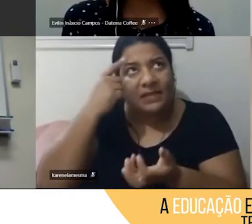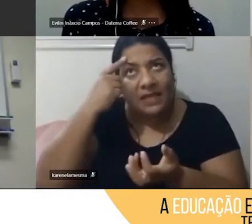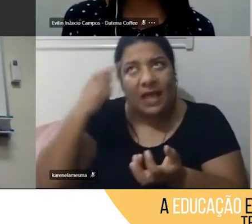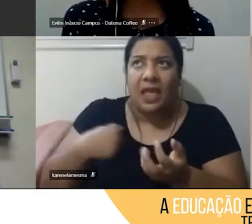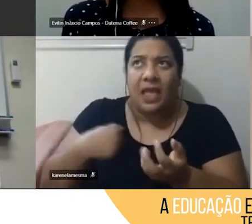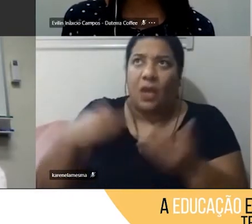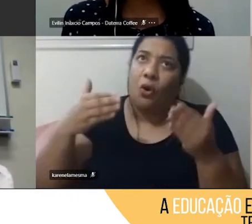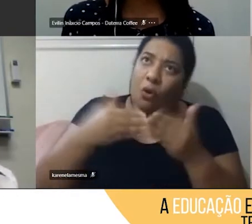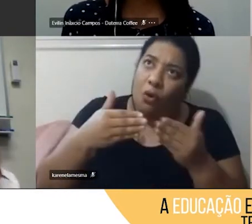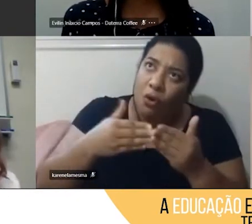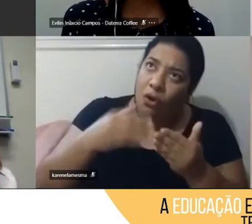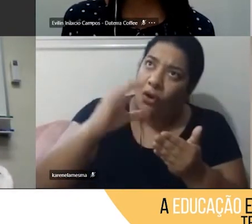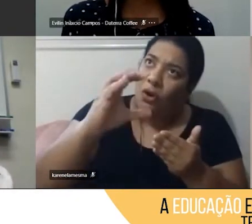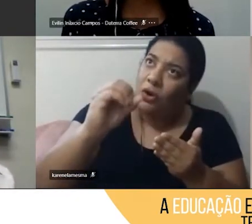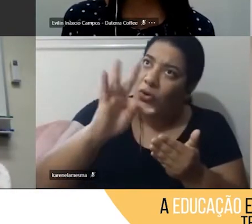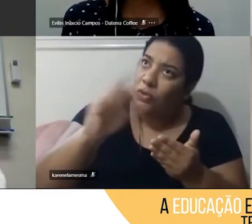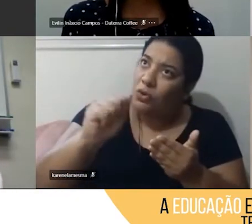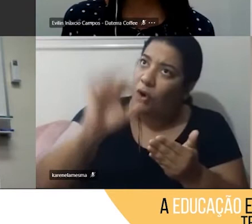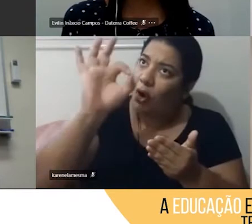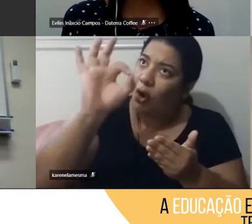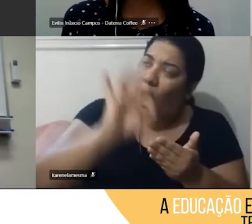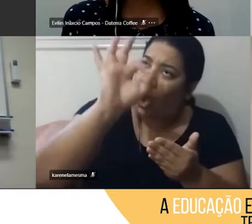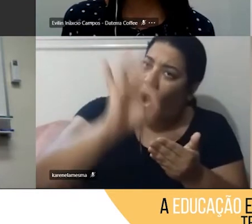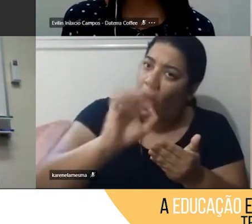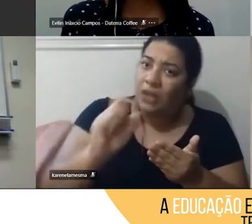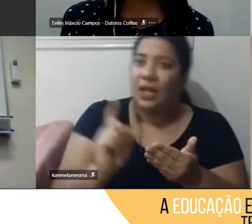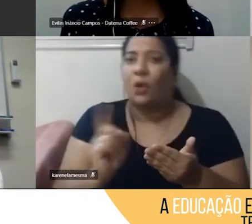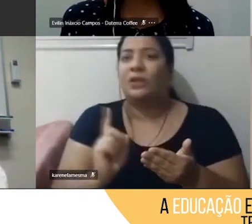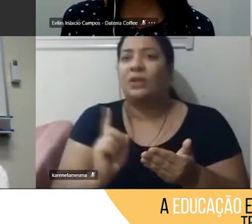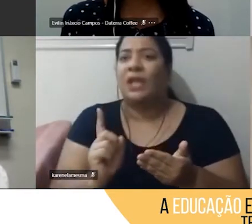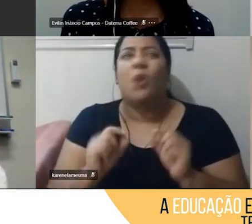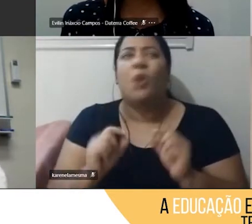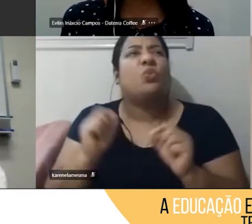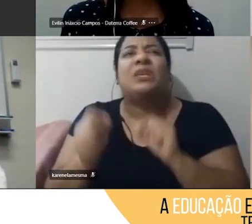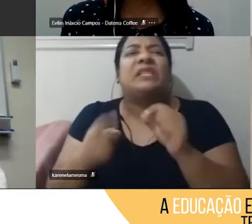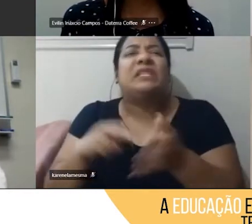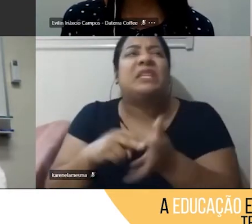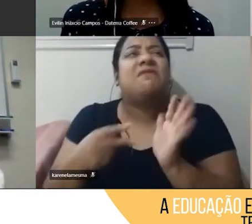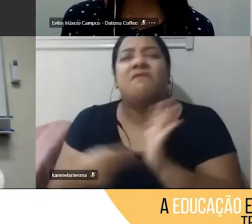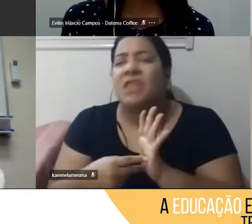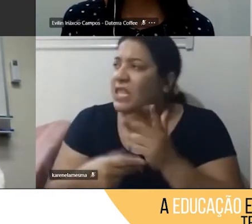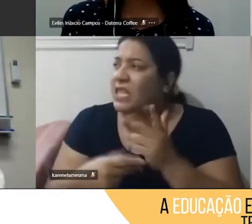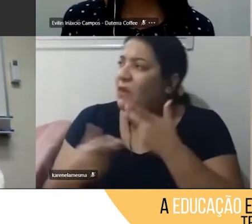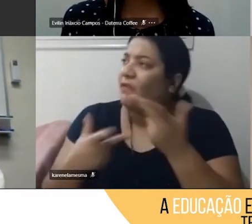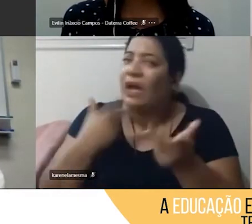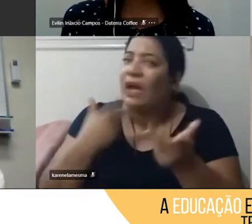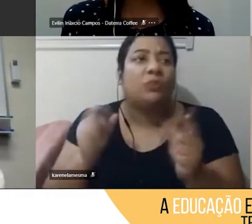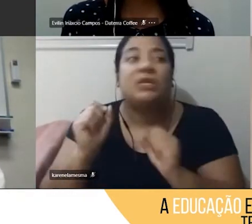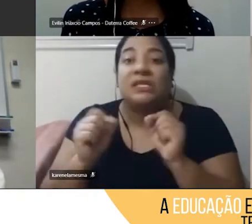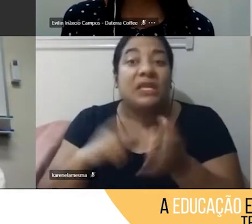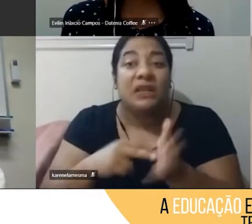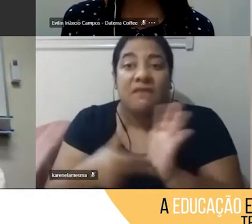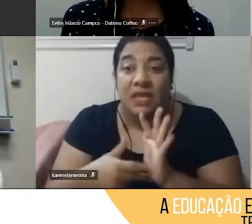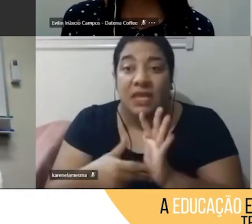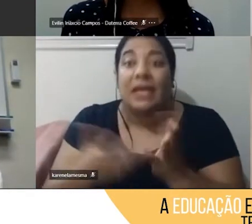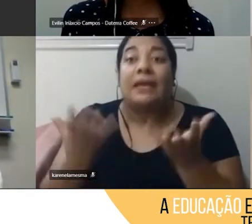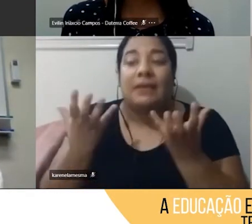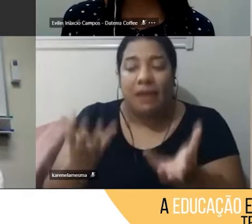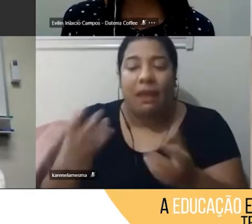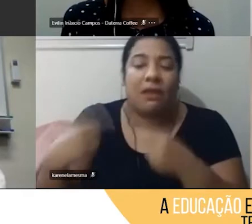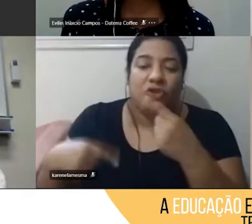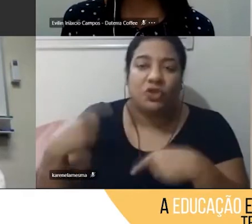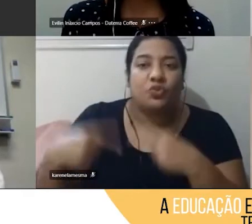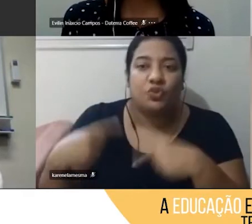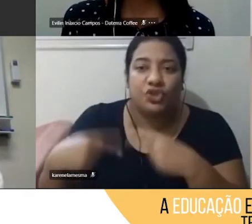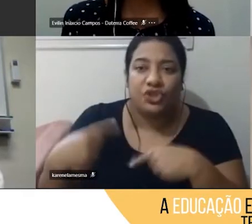cotas, mas o que é isso, né, o estão dizendo, né, o que, enfim, eles querem discutir, eles querem